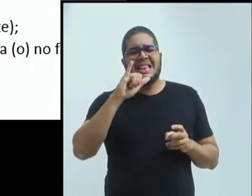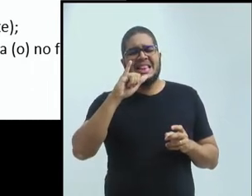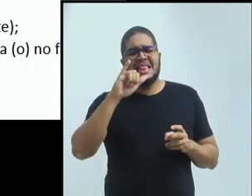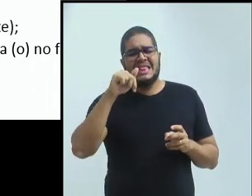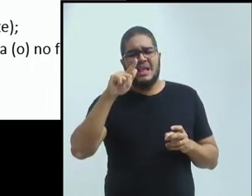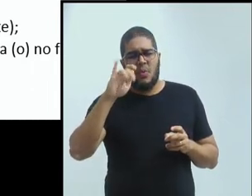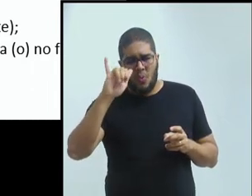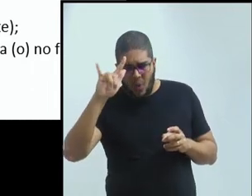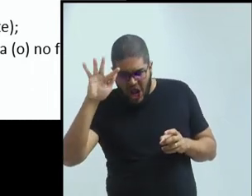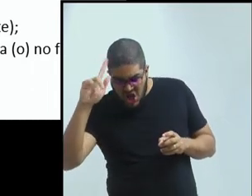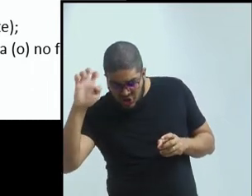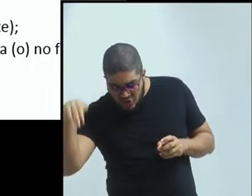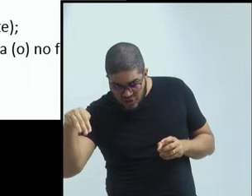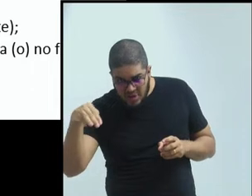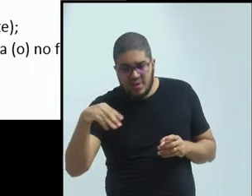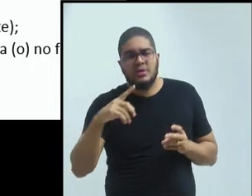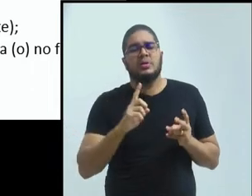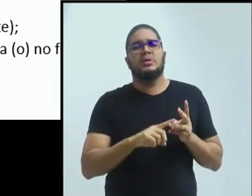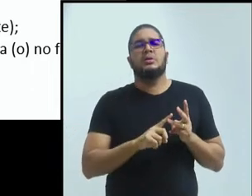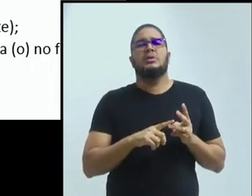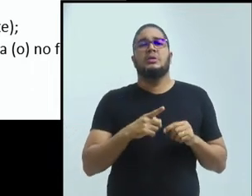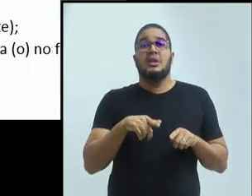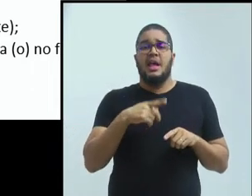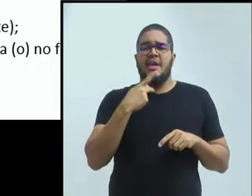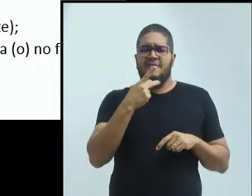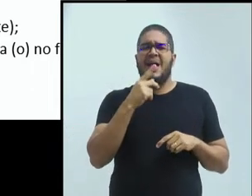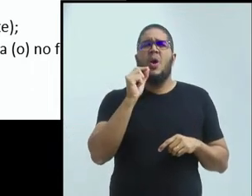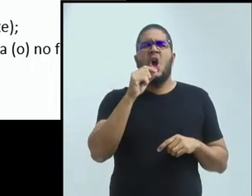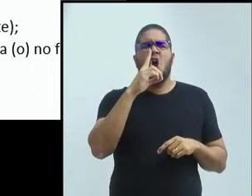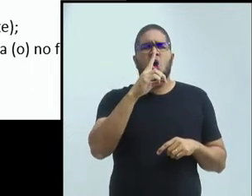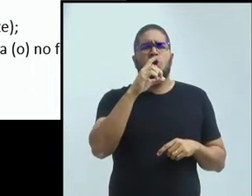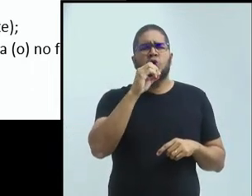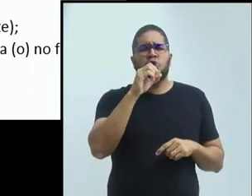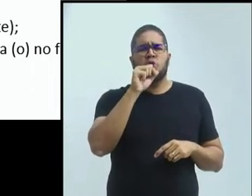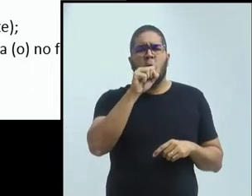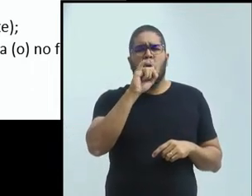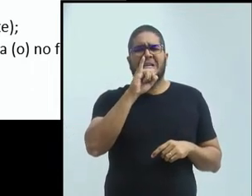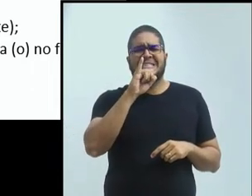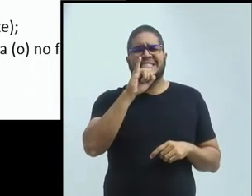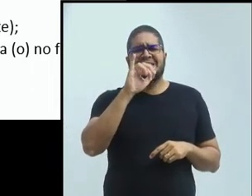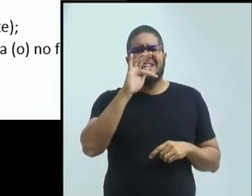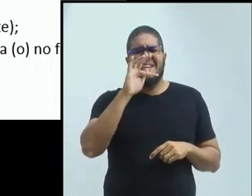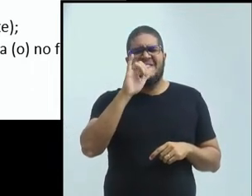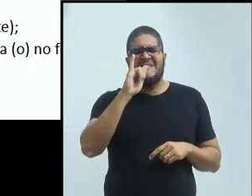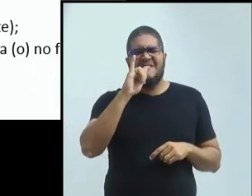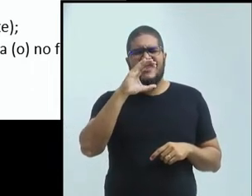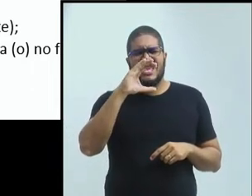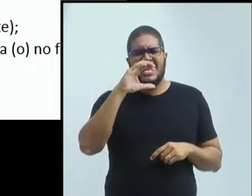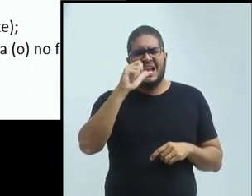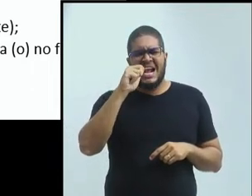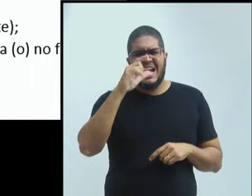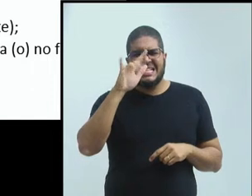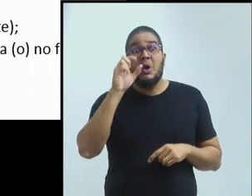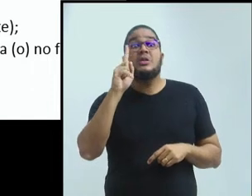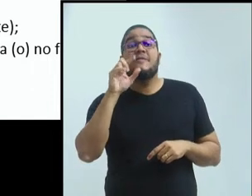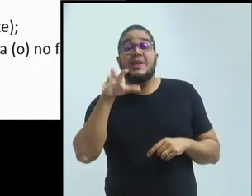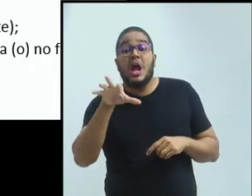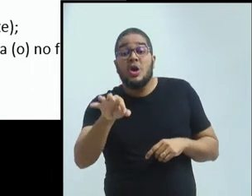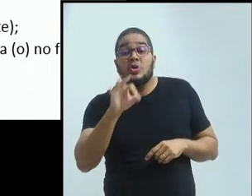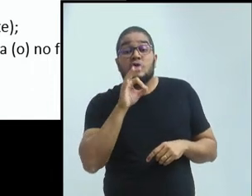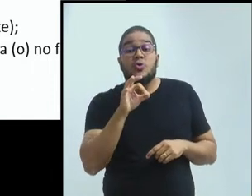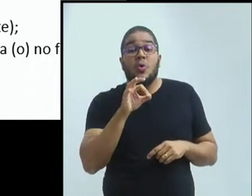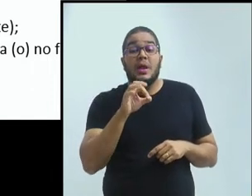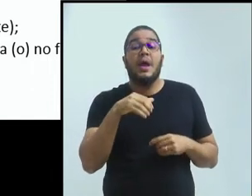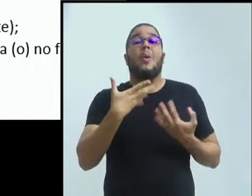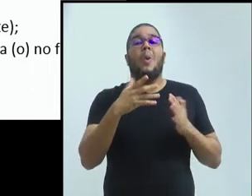é todo o que eles chamam de dosificação, que é determinar o conteúdo que vai ser trabalhado na quinzena, é determinado pelo